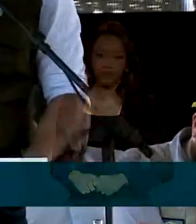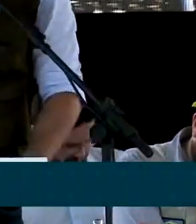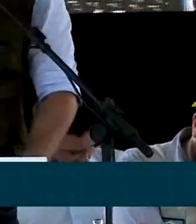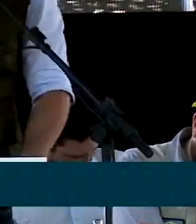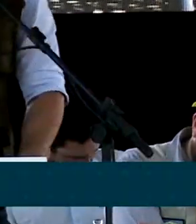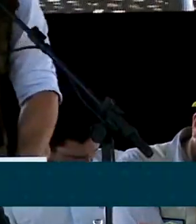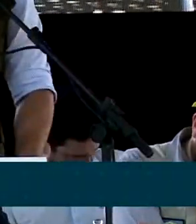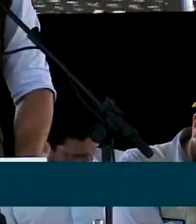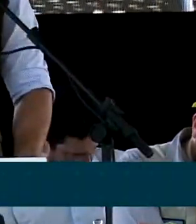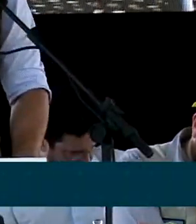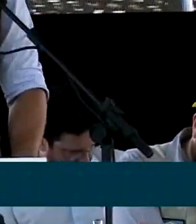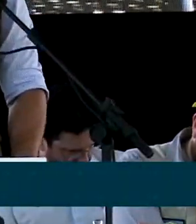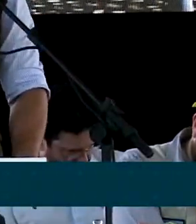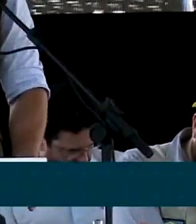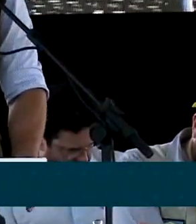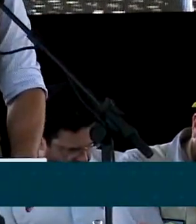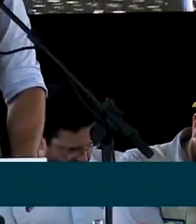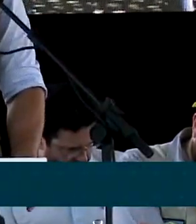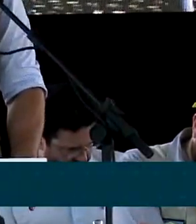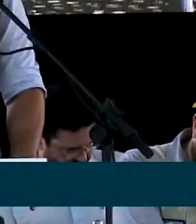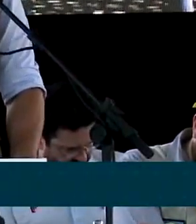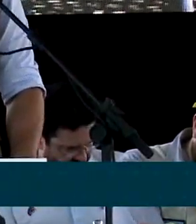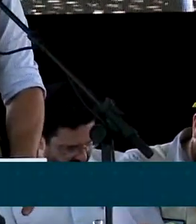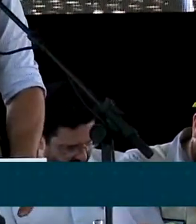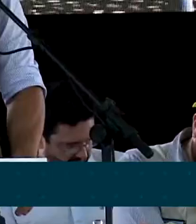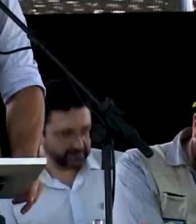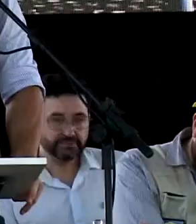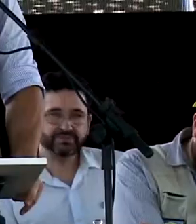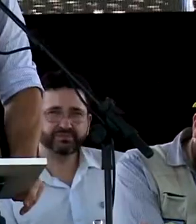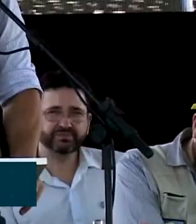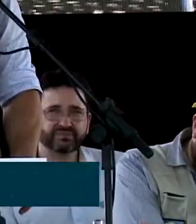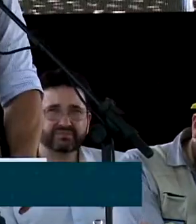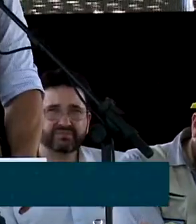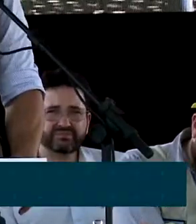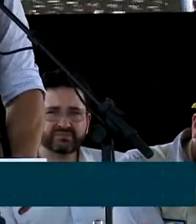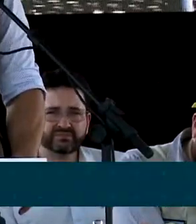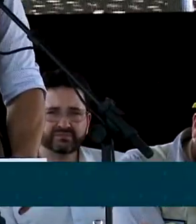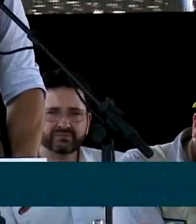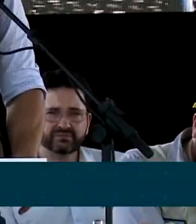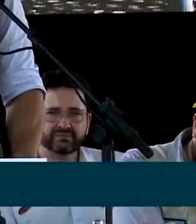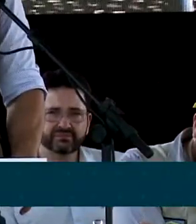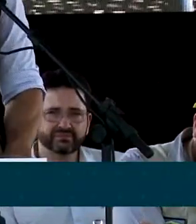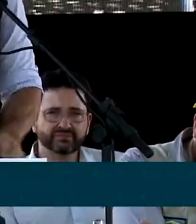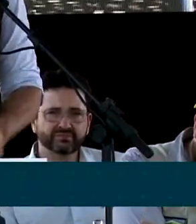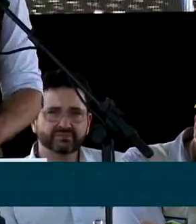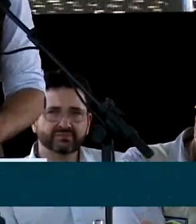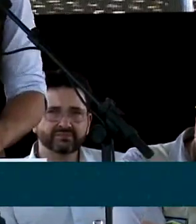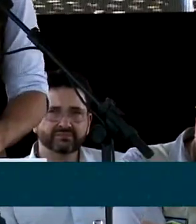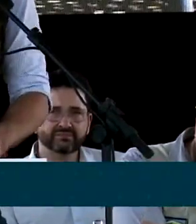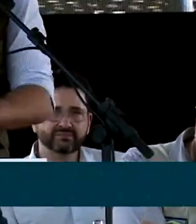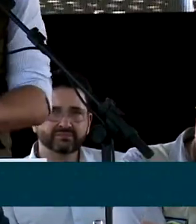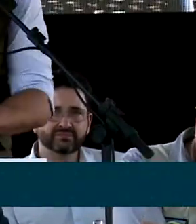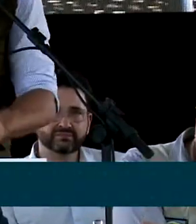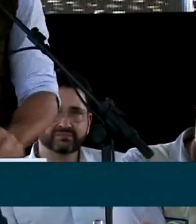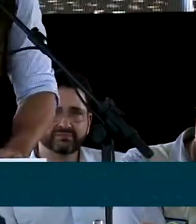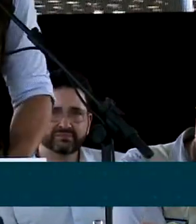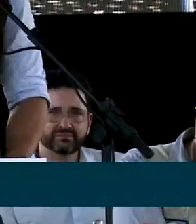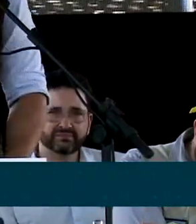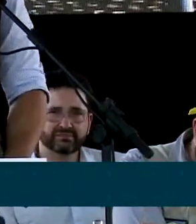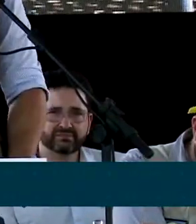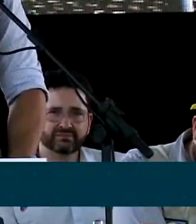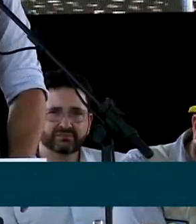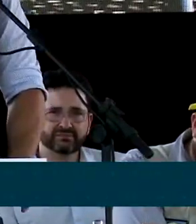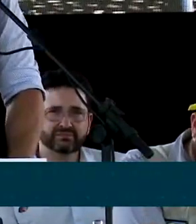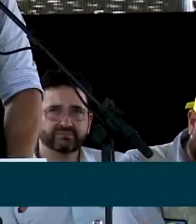vai trazer internet, vai acabar com a desigualdade social. As cidades presentes que não tinham internet